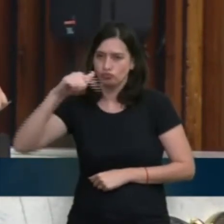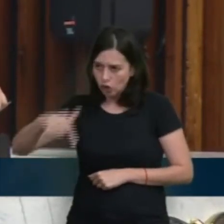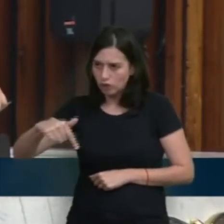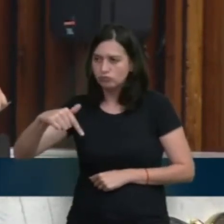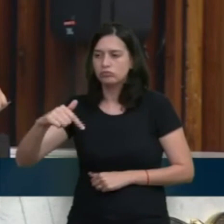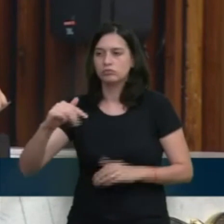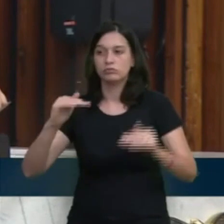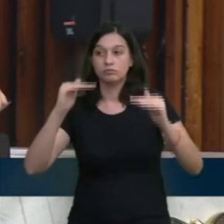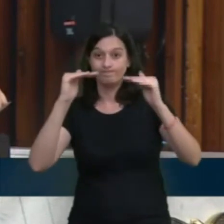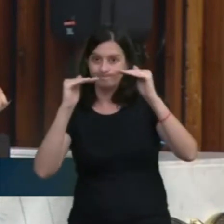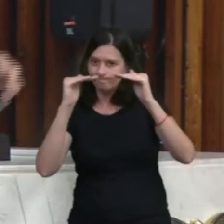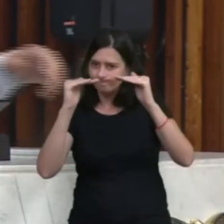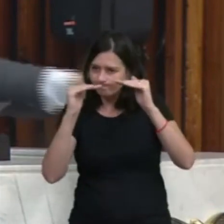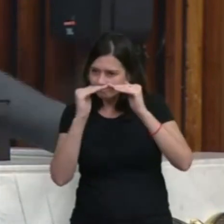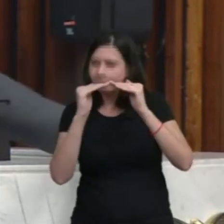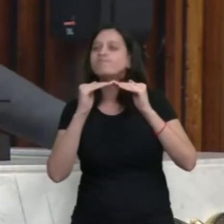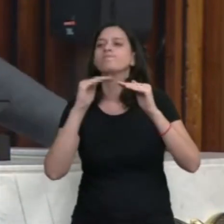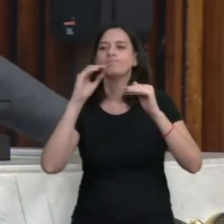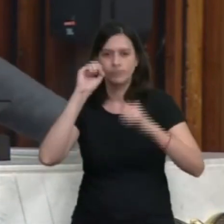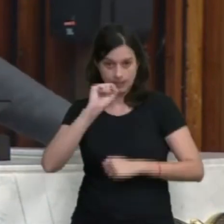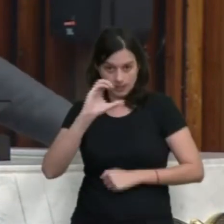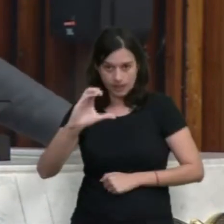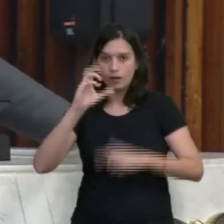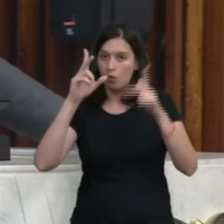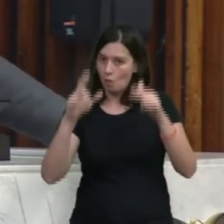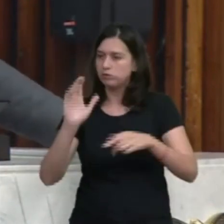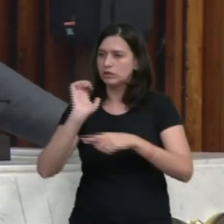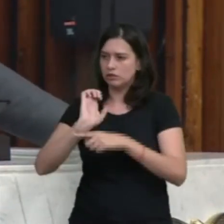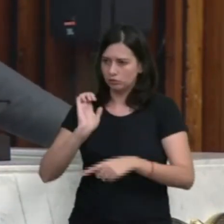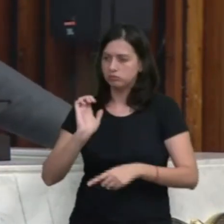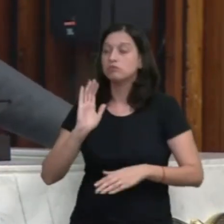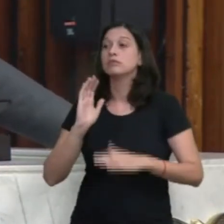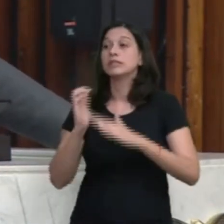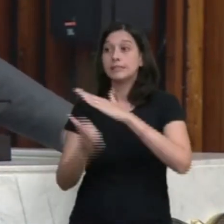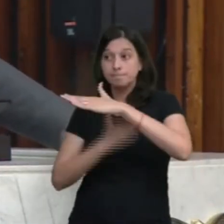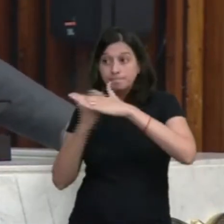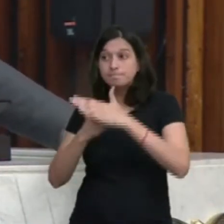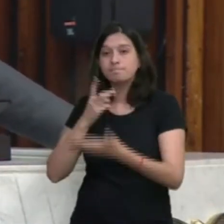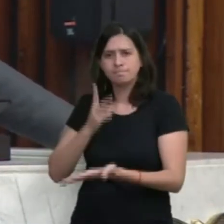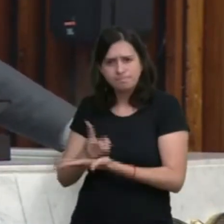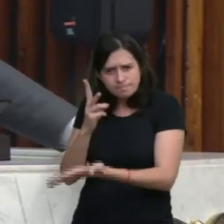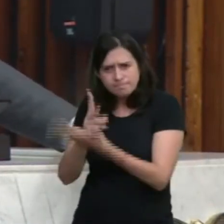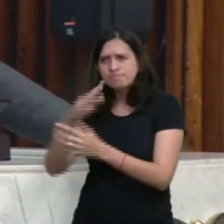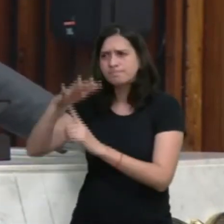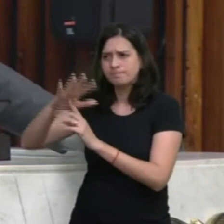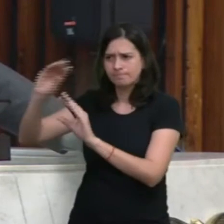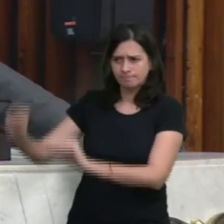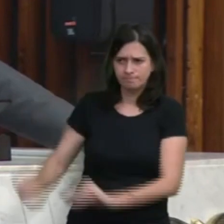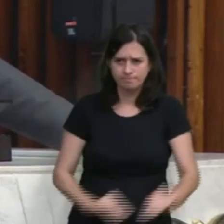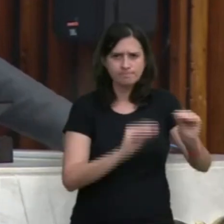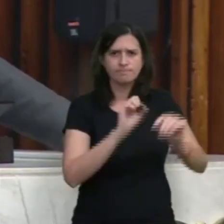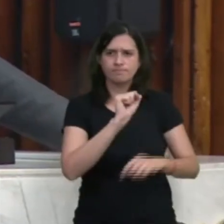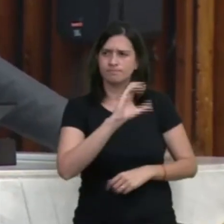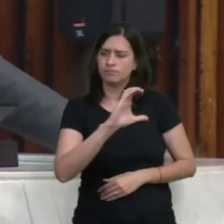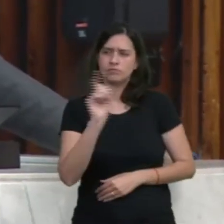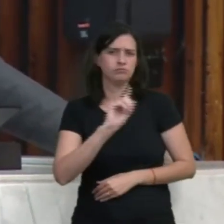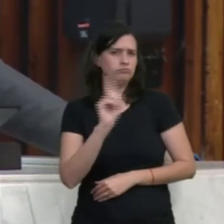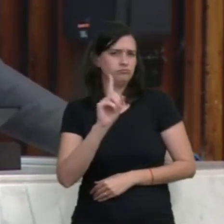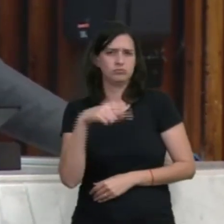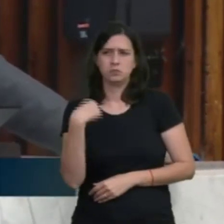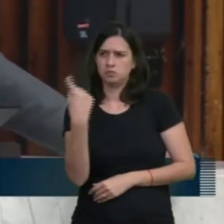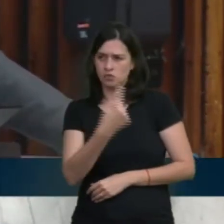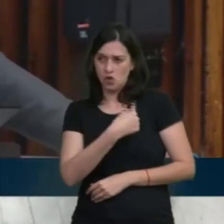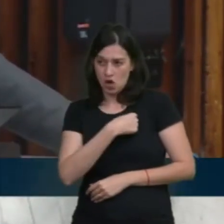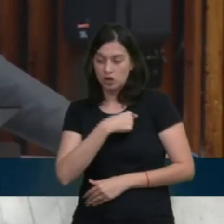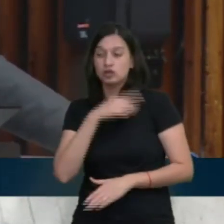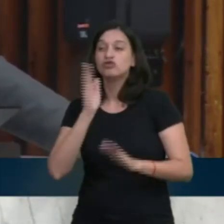e a gente não perder as empresas para Santa Catarina. Ouvi discurso aqui dizendo que nós só perdemos turistas para